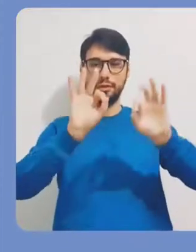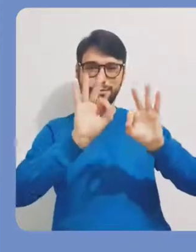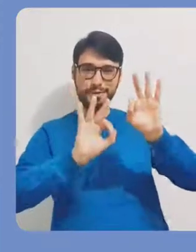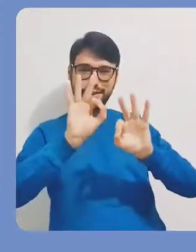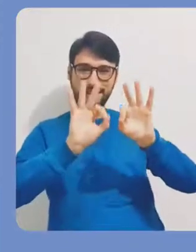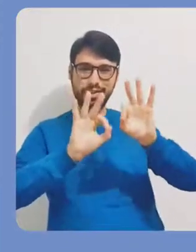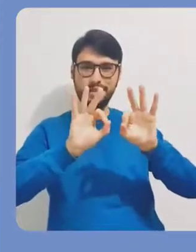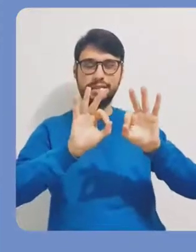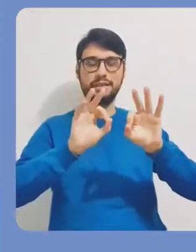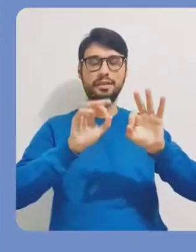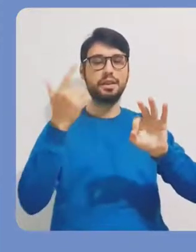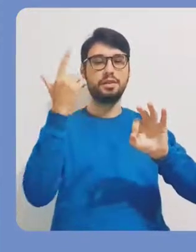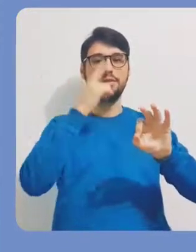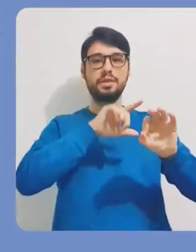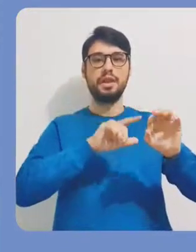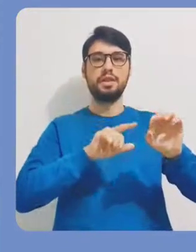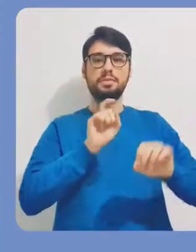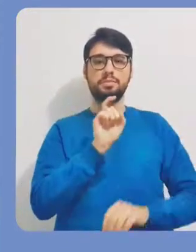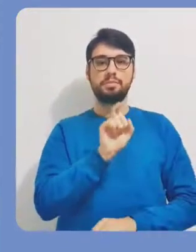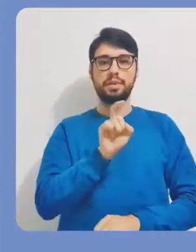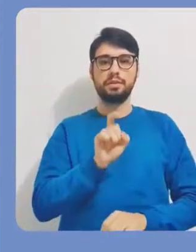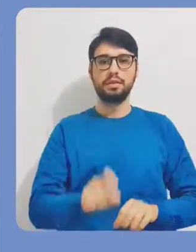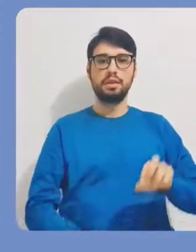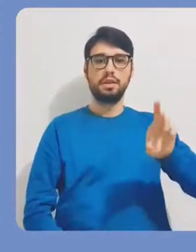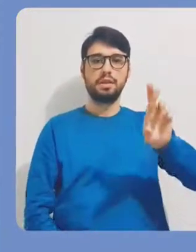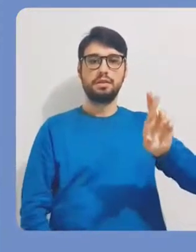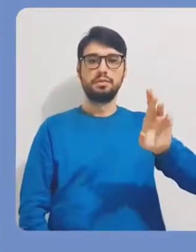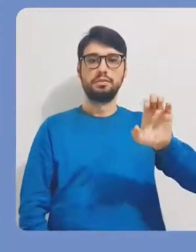logo e clico em recortar imagem.